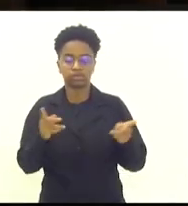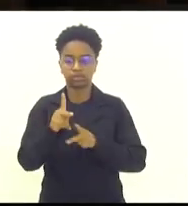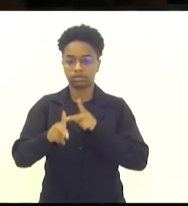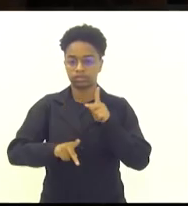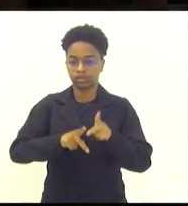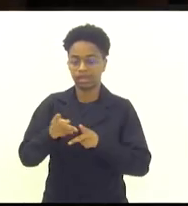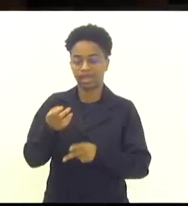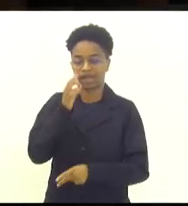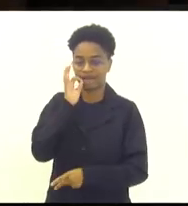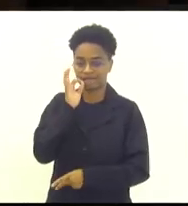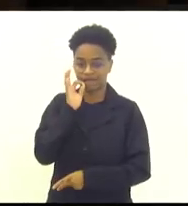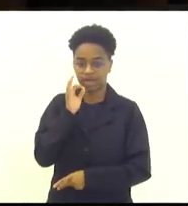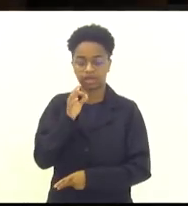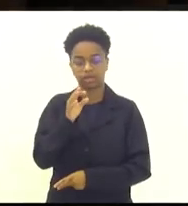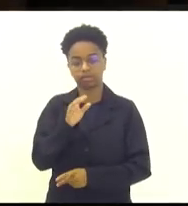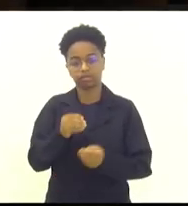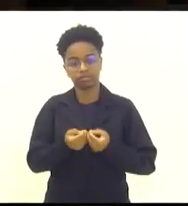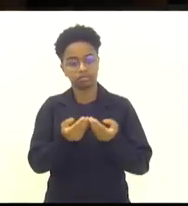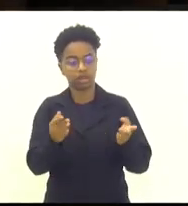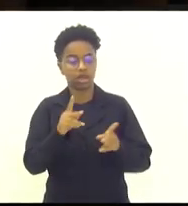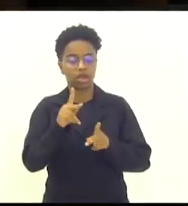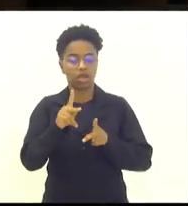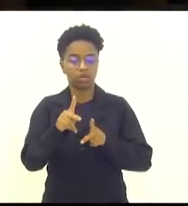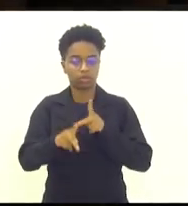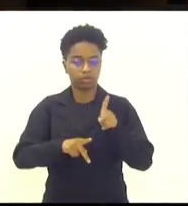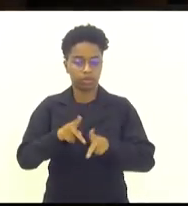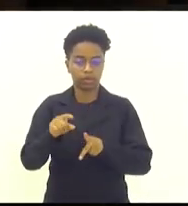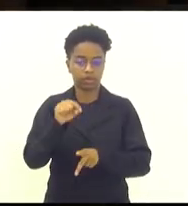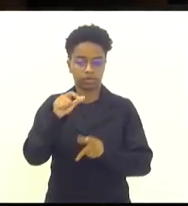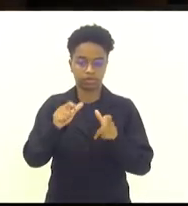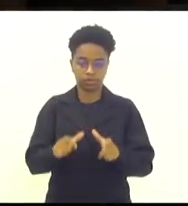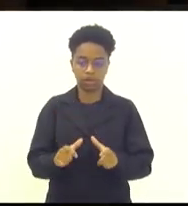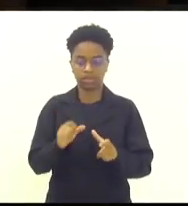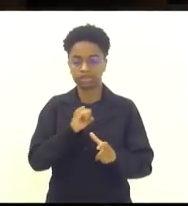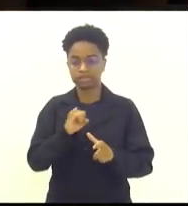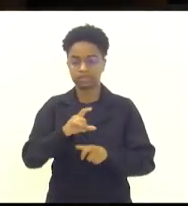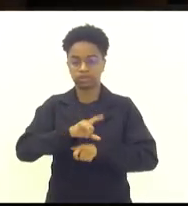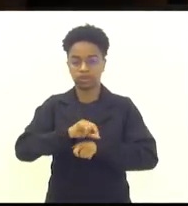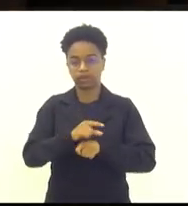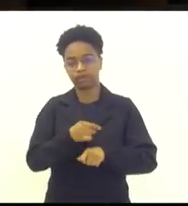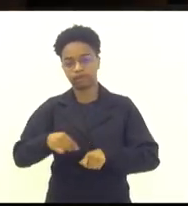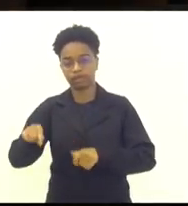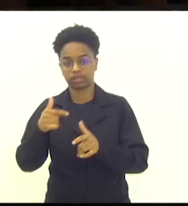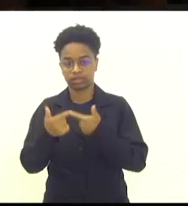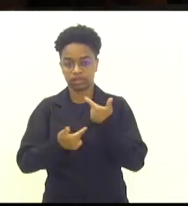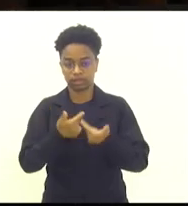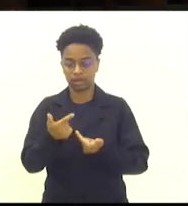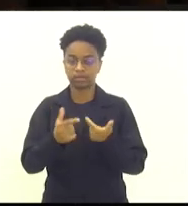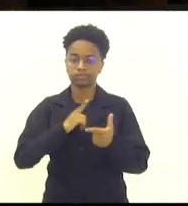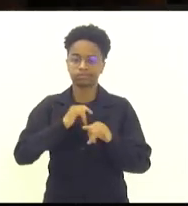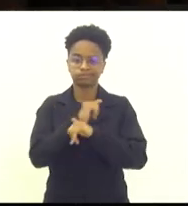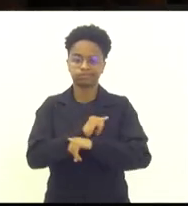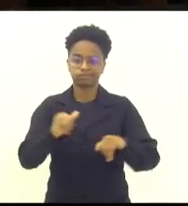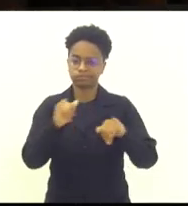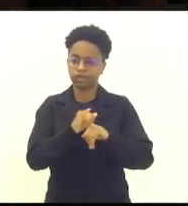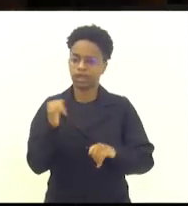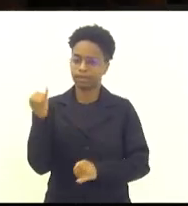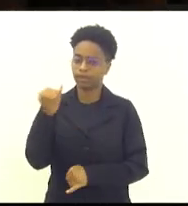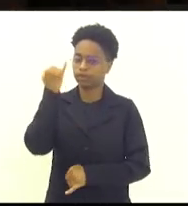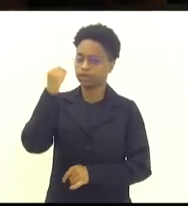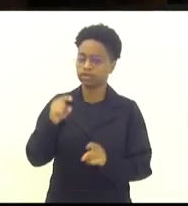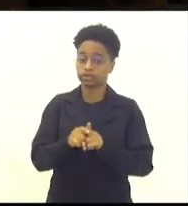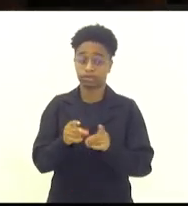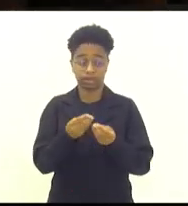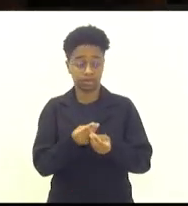para o povo daquela comunidade de trabalhador quando se deslocar para o seu trabalho. Grandes notícias de entrega para a população,